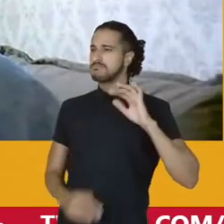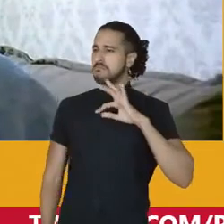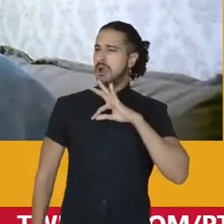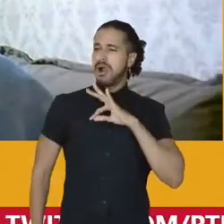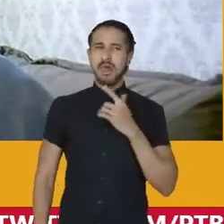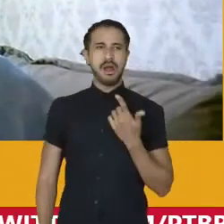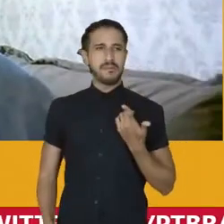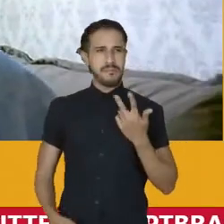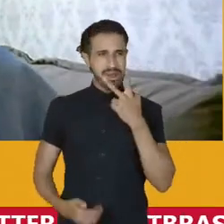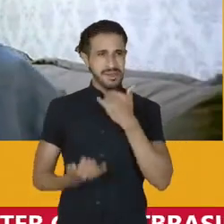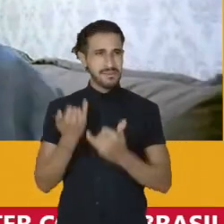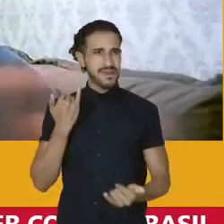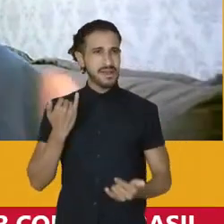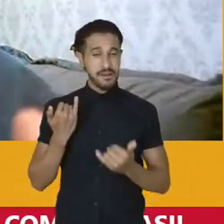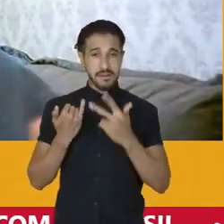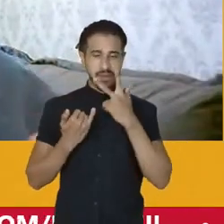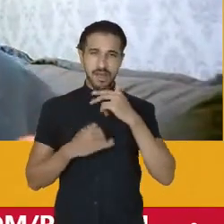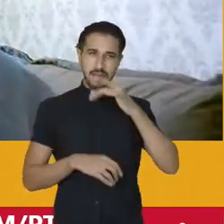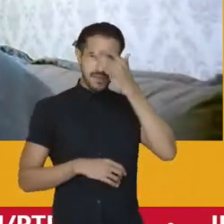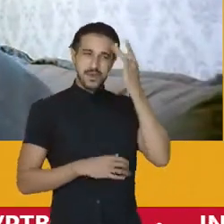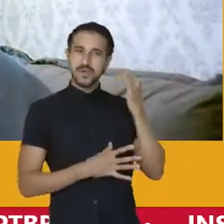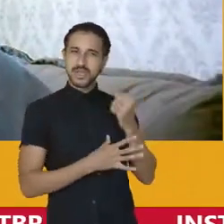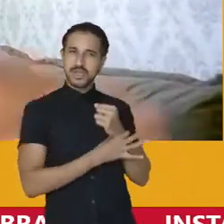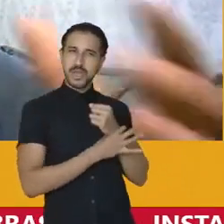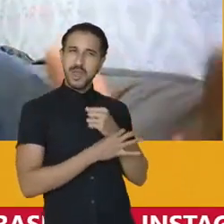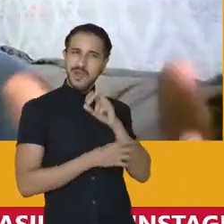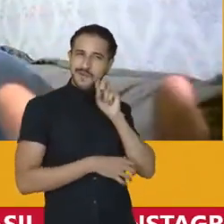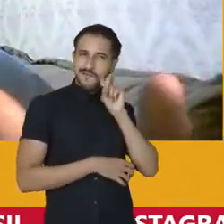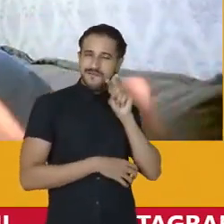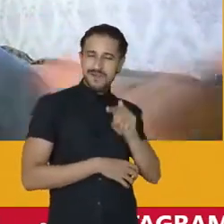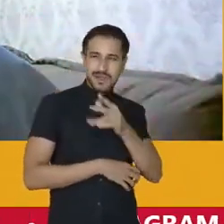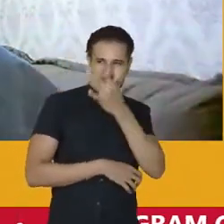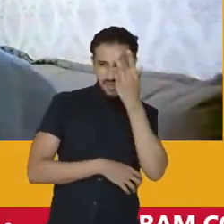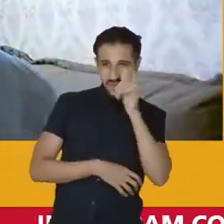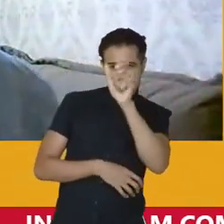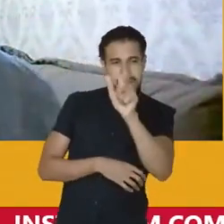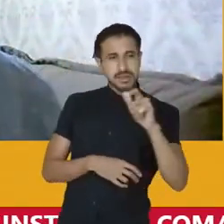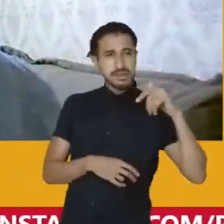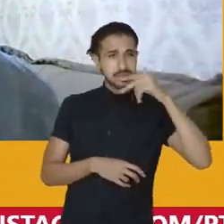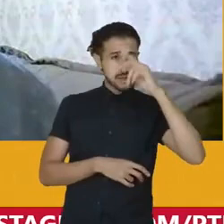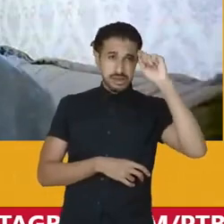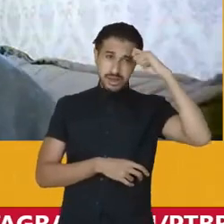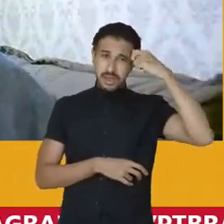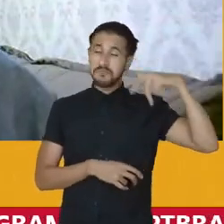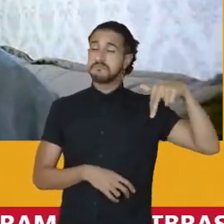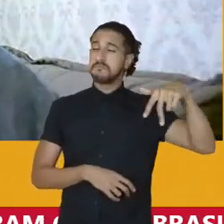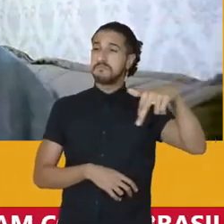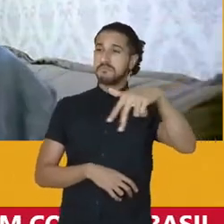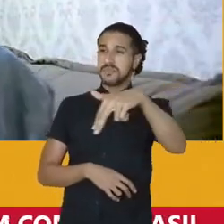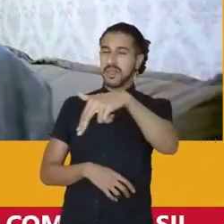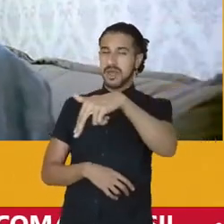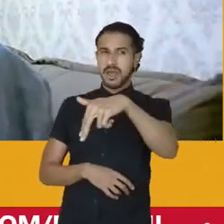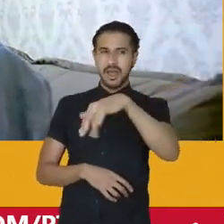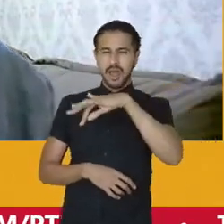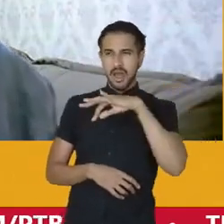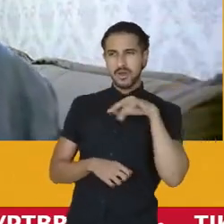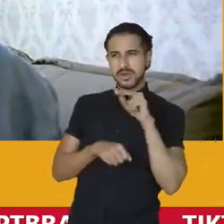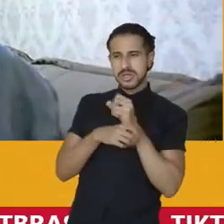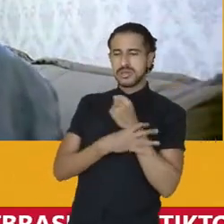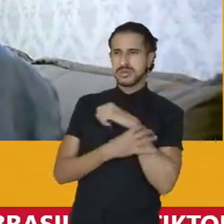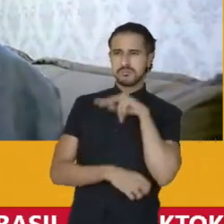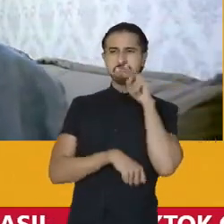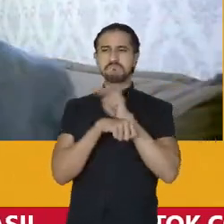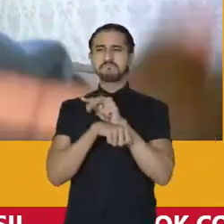porque, para ele, quando vê essa pessoa que geralmente é uma pessoa negra, está numa